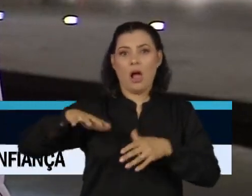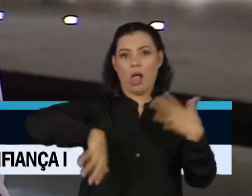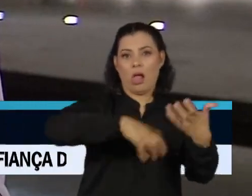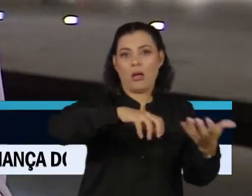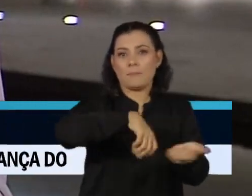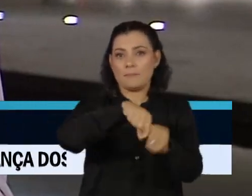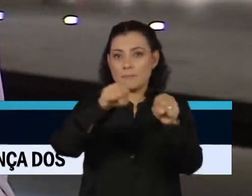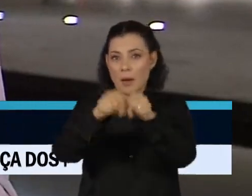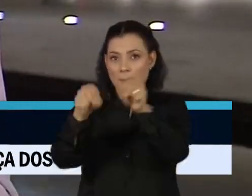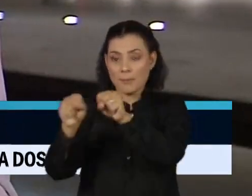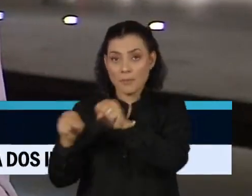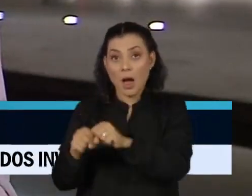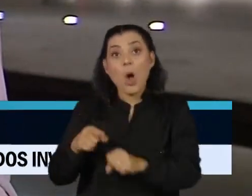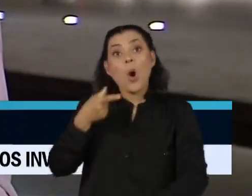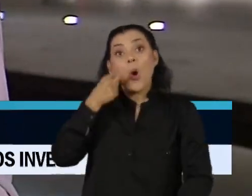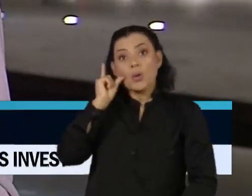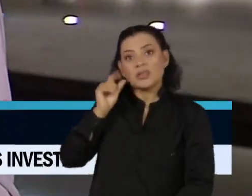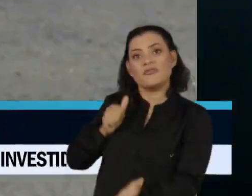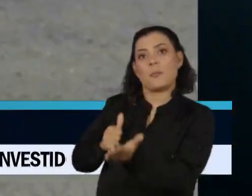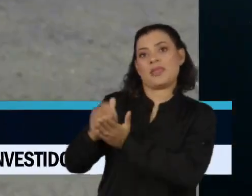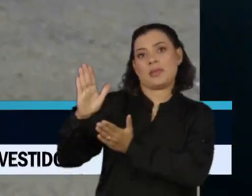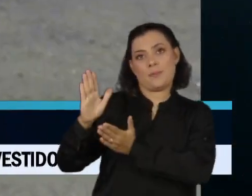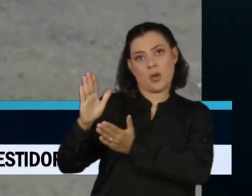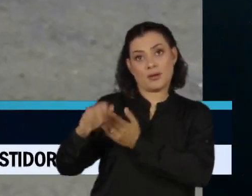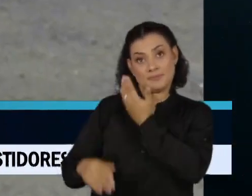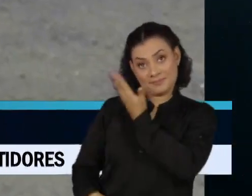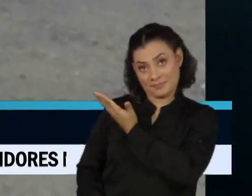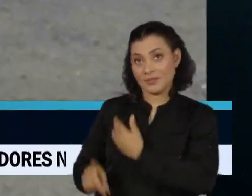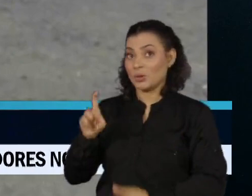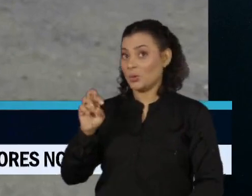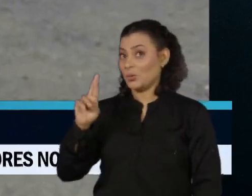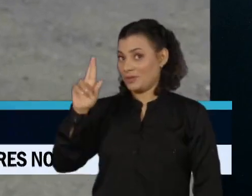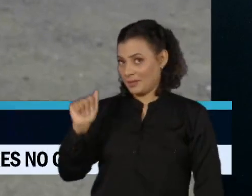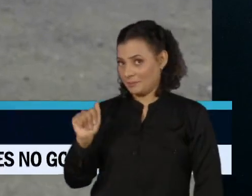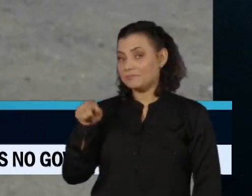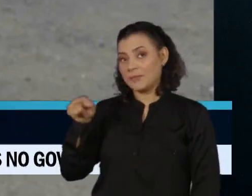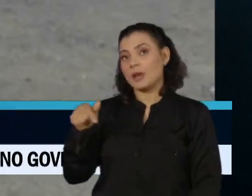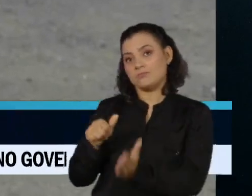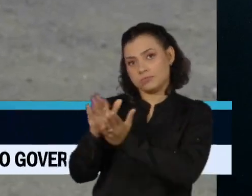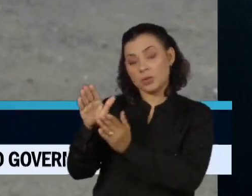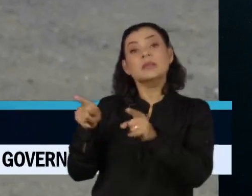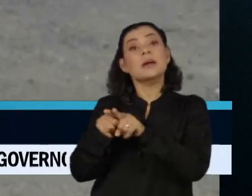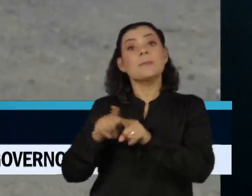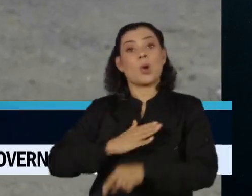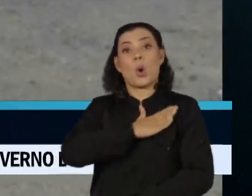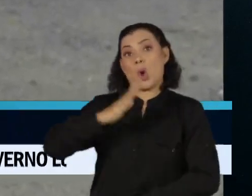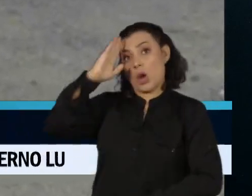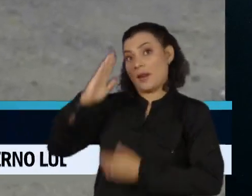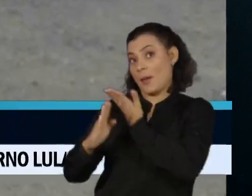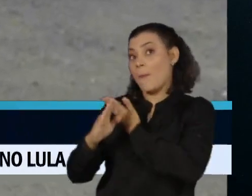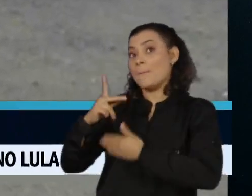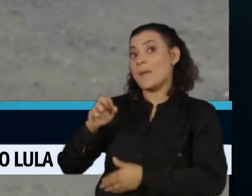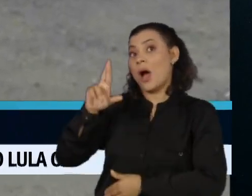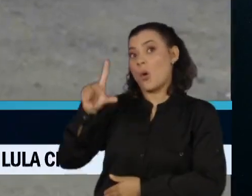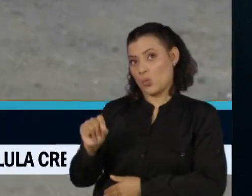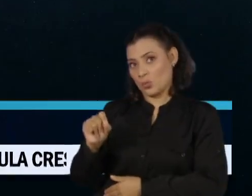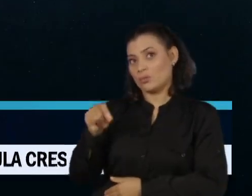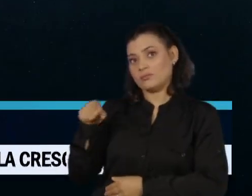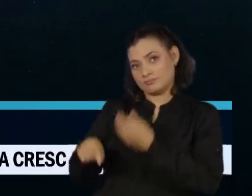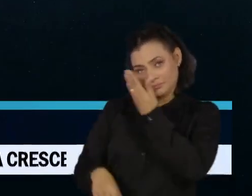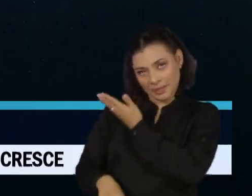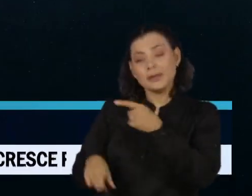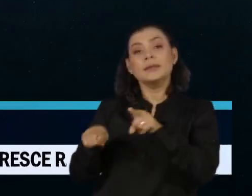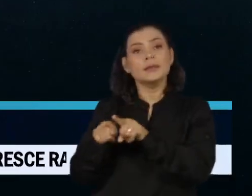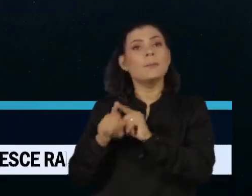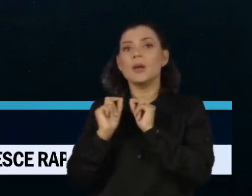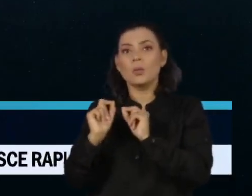Ontem, Dutra foi exonerado de seu cargo. Prestou depoimento também o coronel Paulo Jorge Fernandes da Hora.